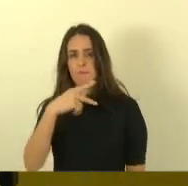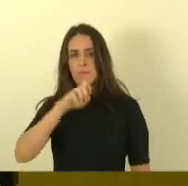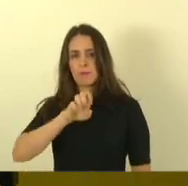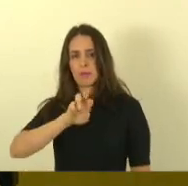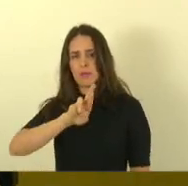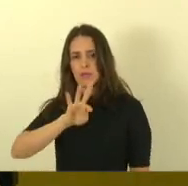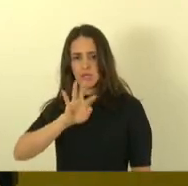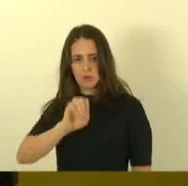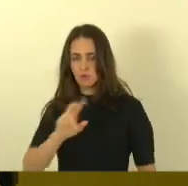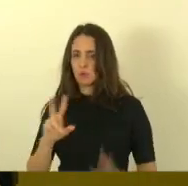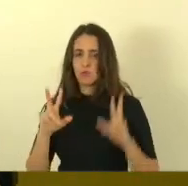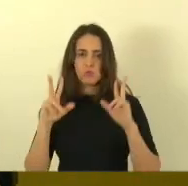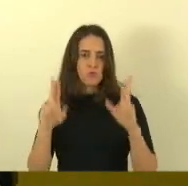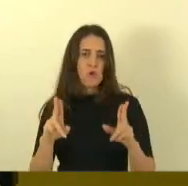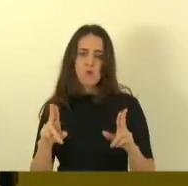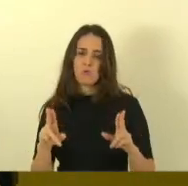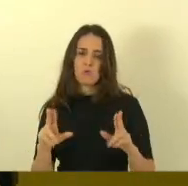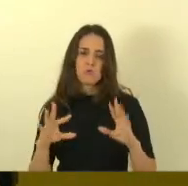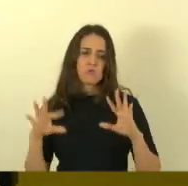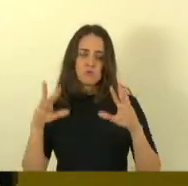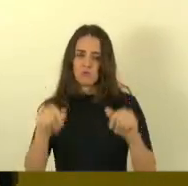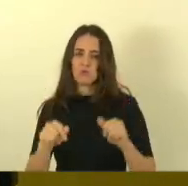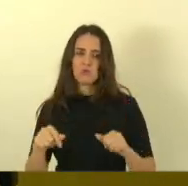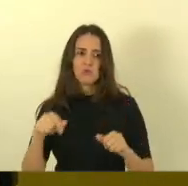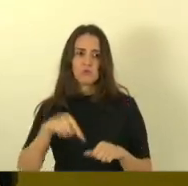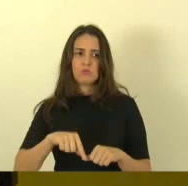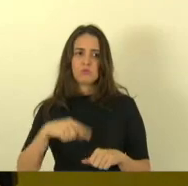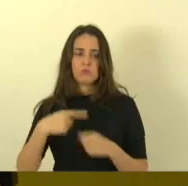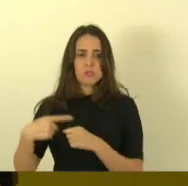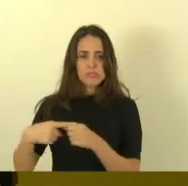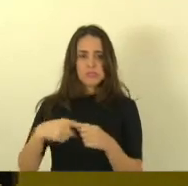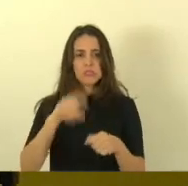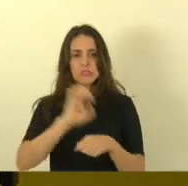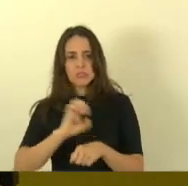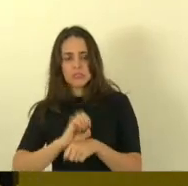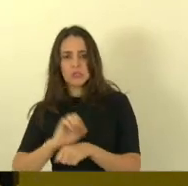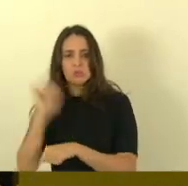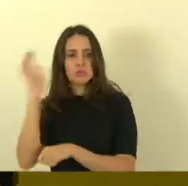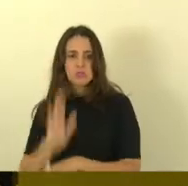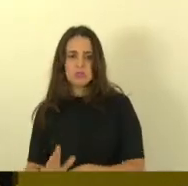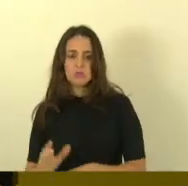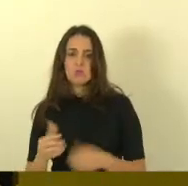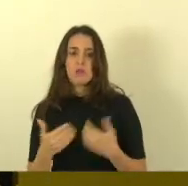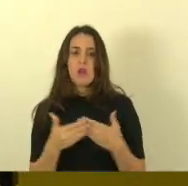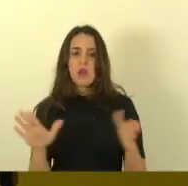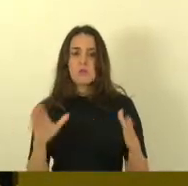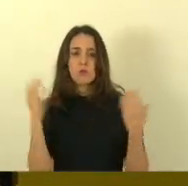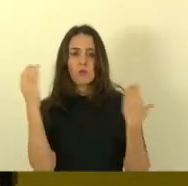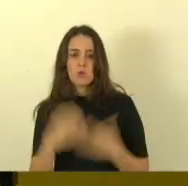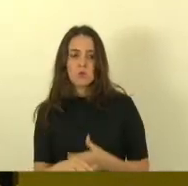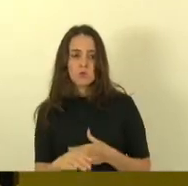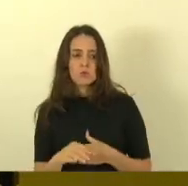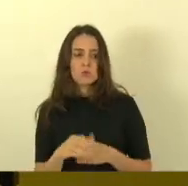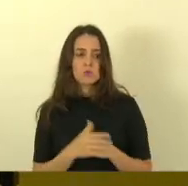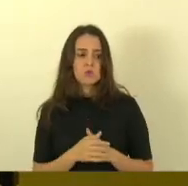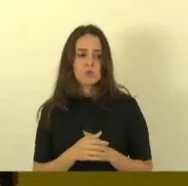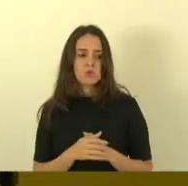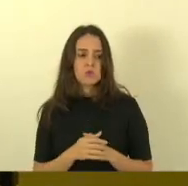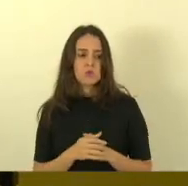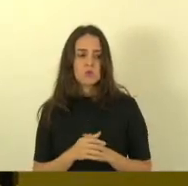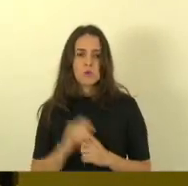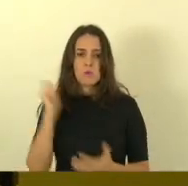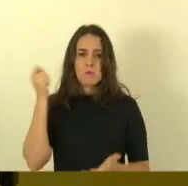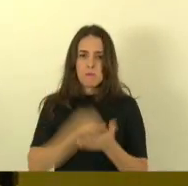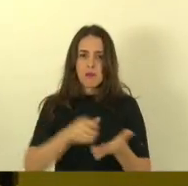município acontece em estado e acontece em Brasil abre um concurso público e na hora de chamar vocês pagam